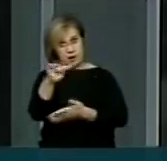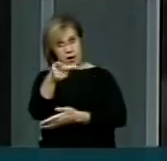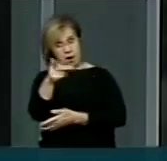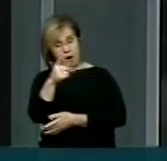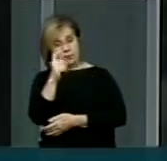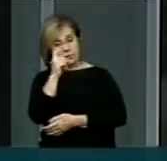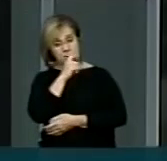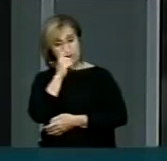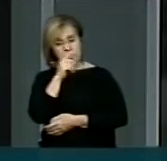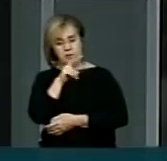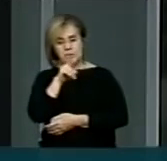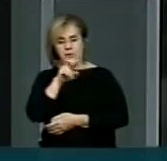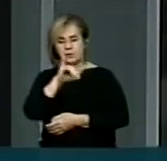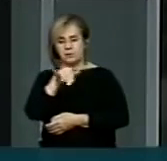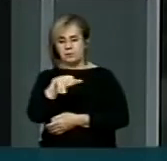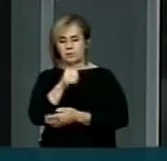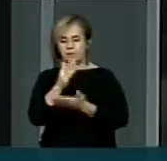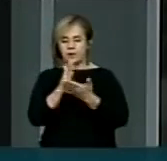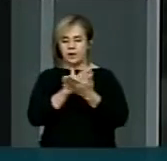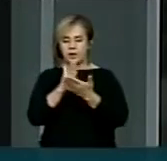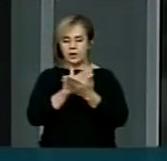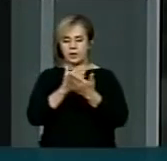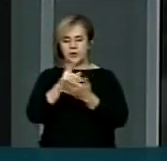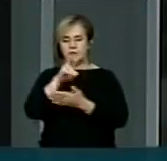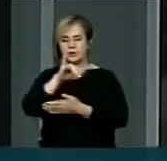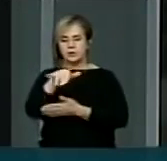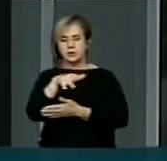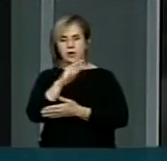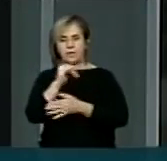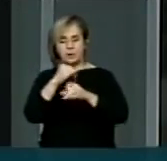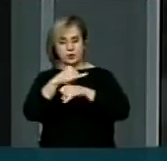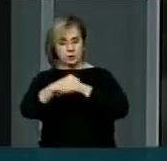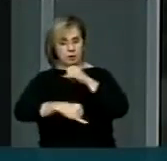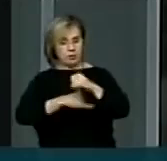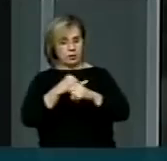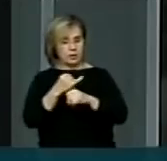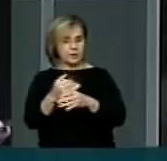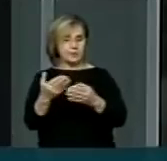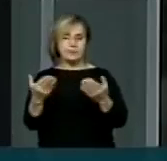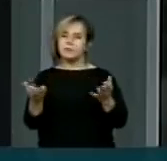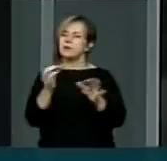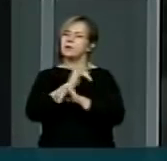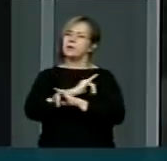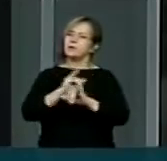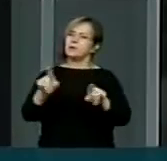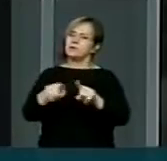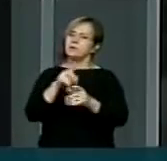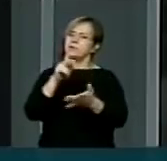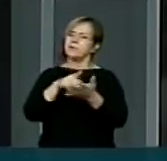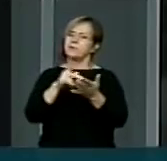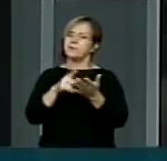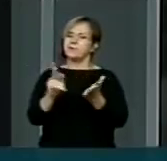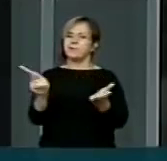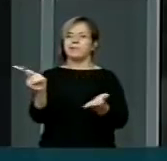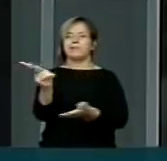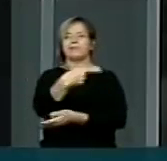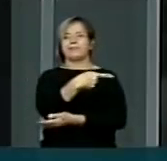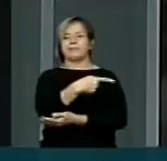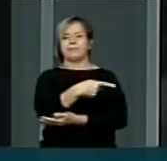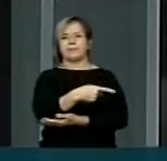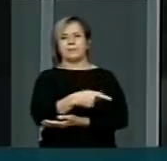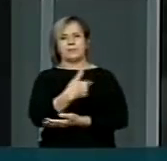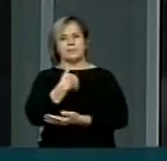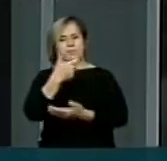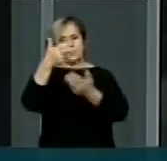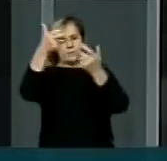da Veja Online, na coluna Radar e da Veja, da revista Veja, na coluna Lofote, dessa semana. Mas para poder esclarecer